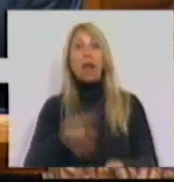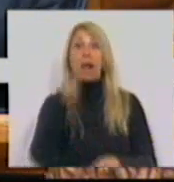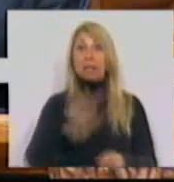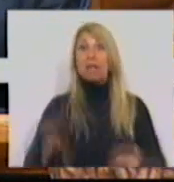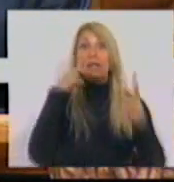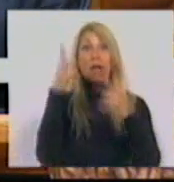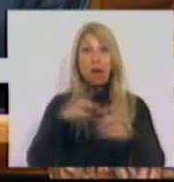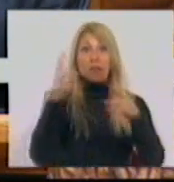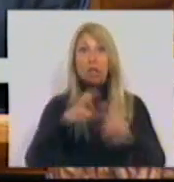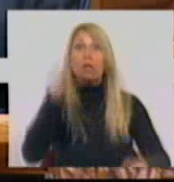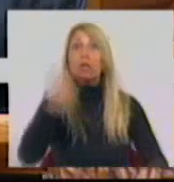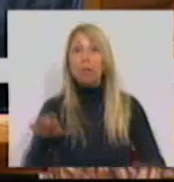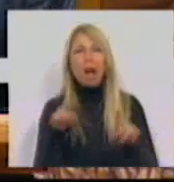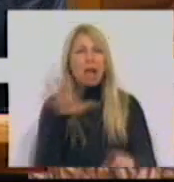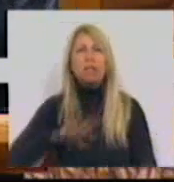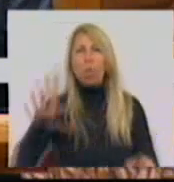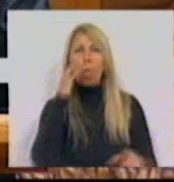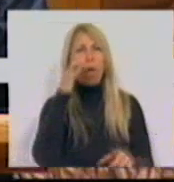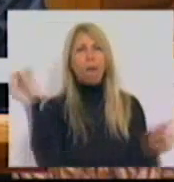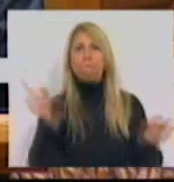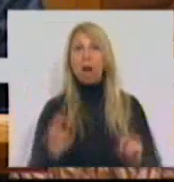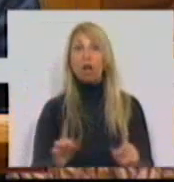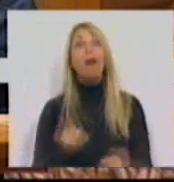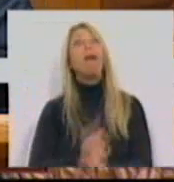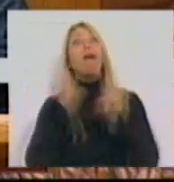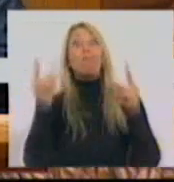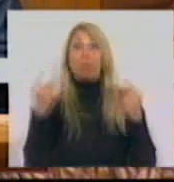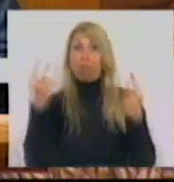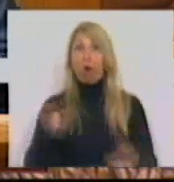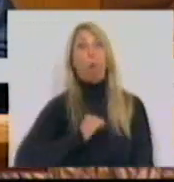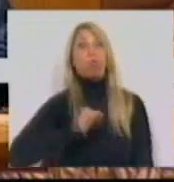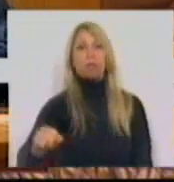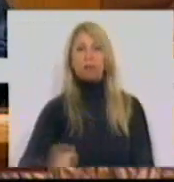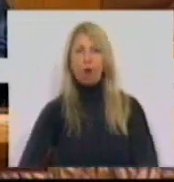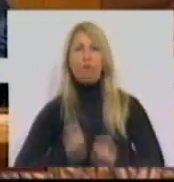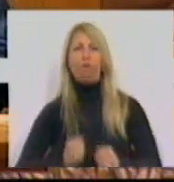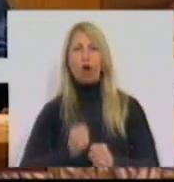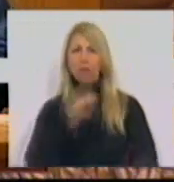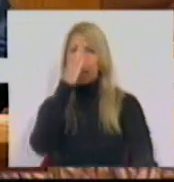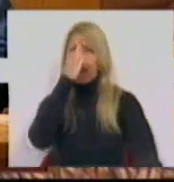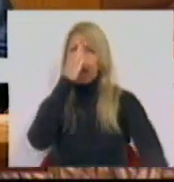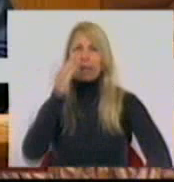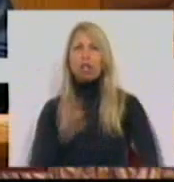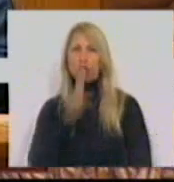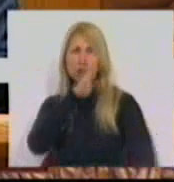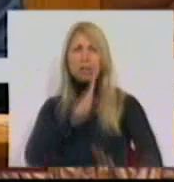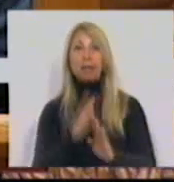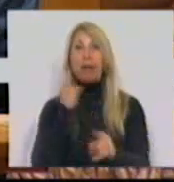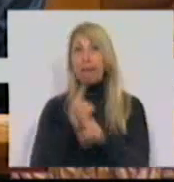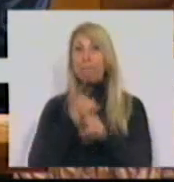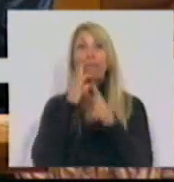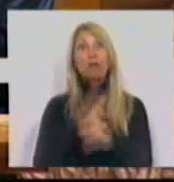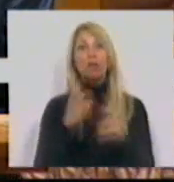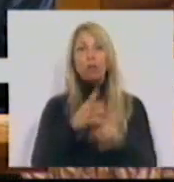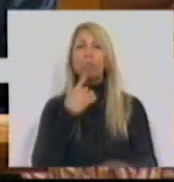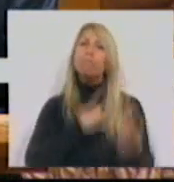E a situação aqui não é mais grave, porque conta com a oposição, a força e a resistência destes mesmos investigadores. Perguntem aos trabalhadores